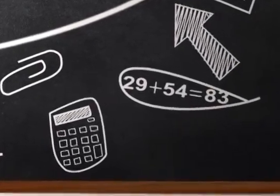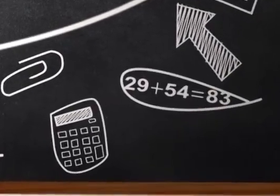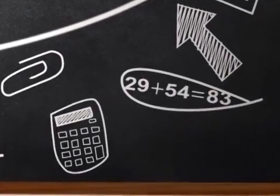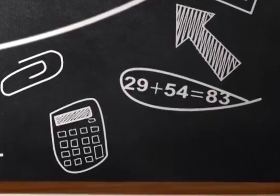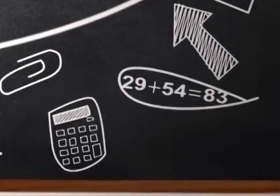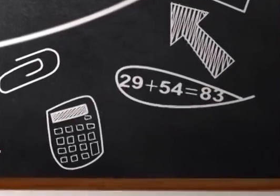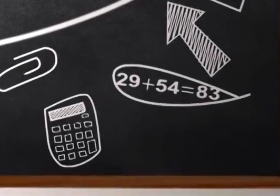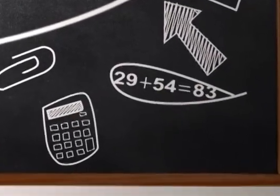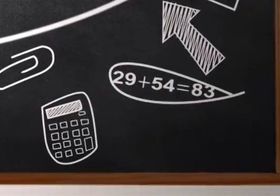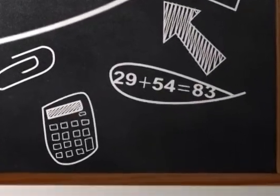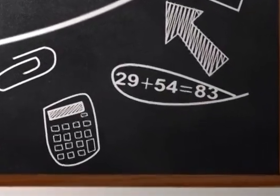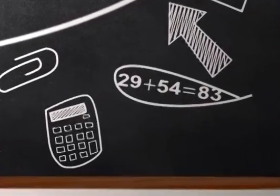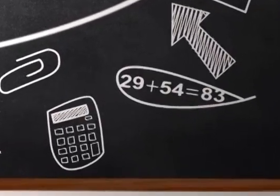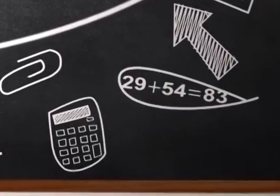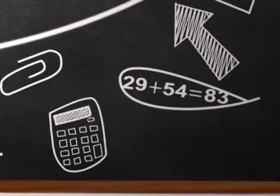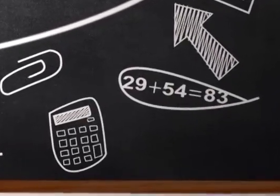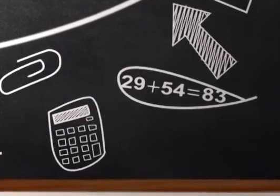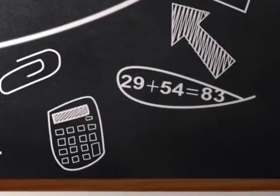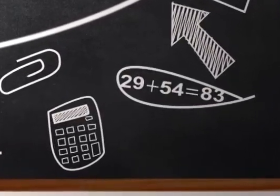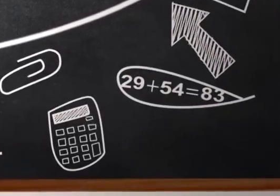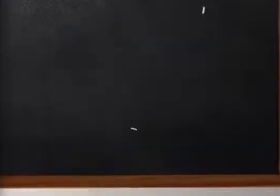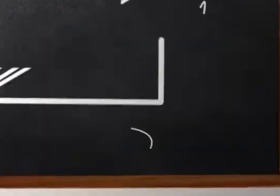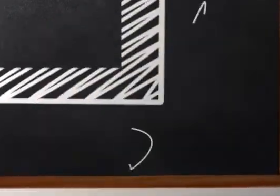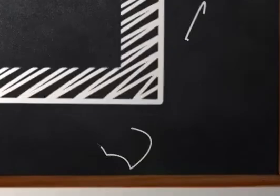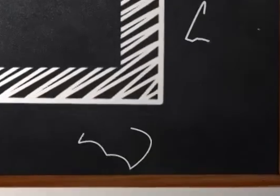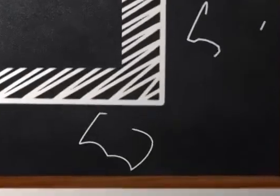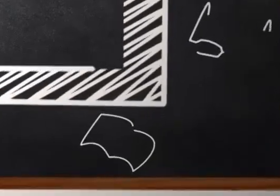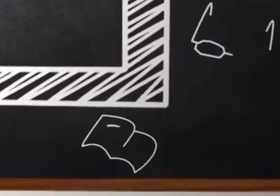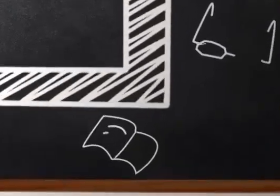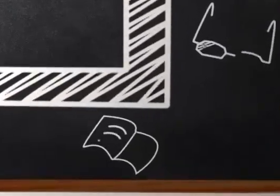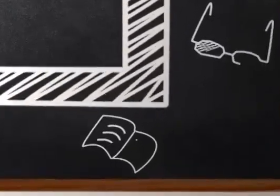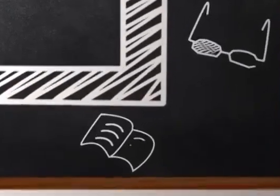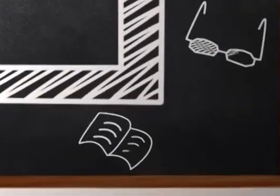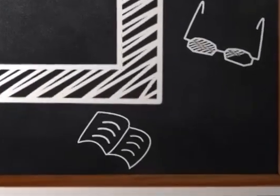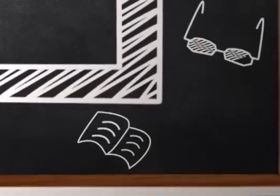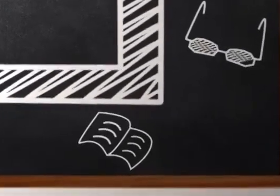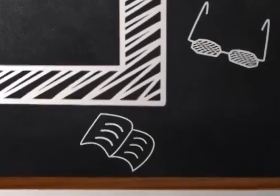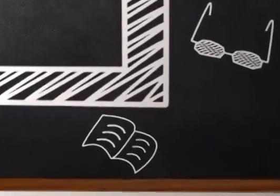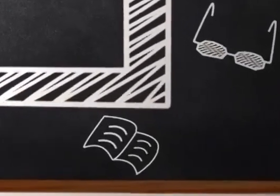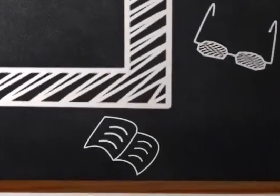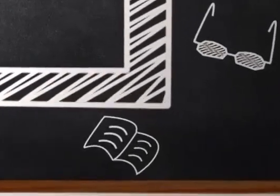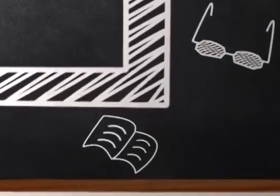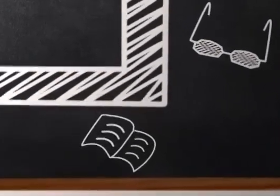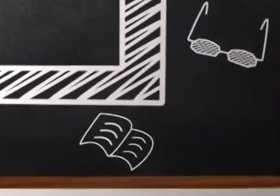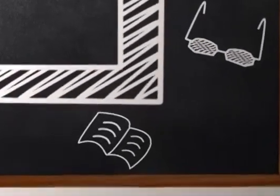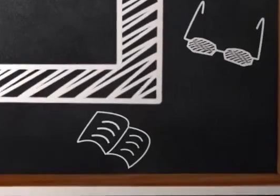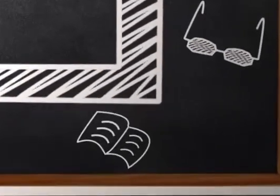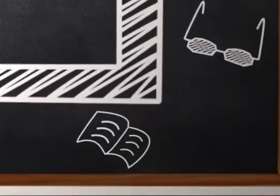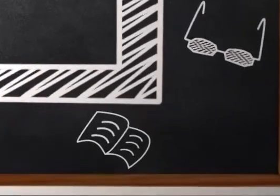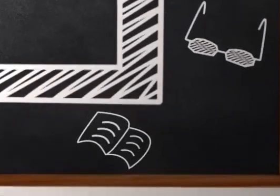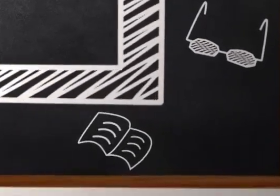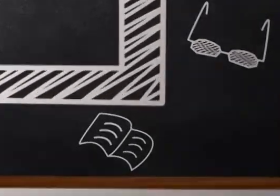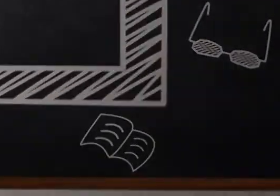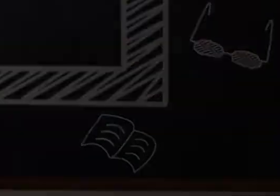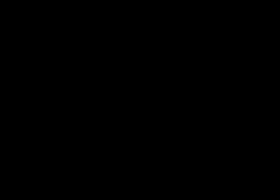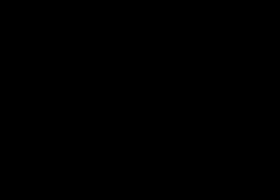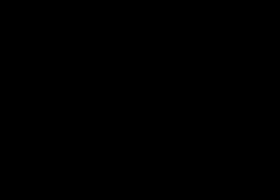nas próximas aulas.